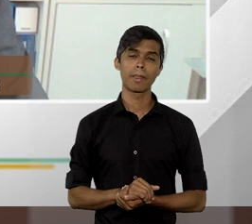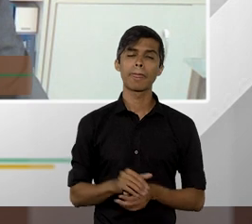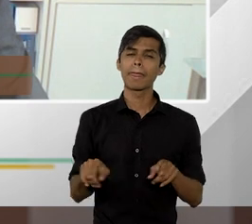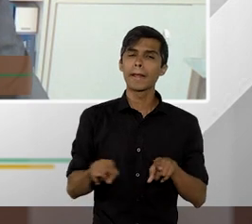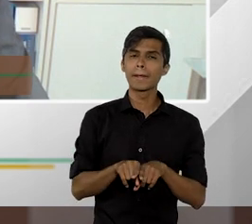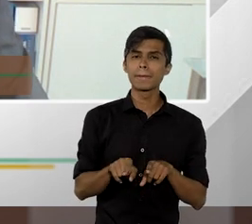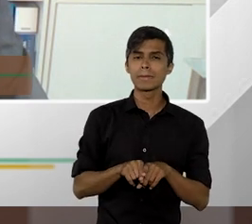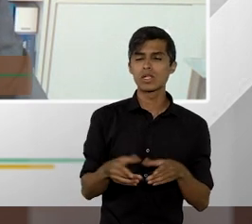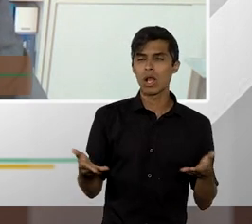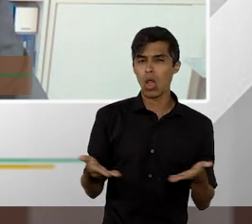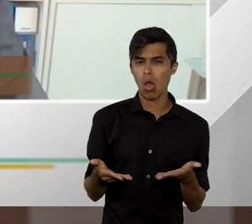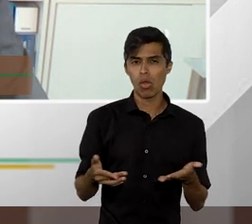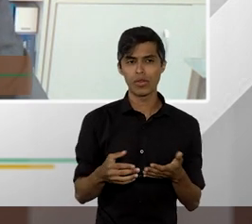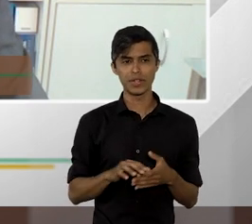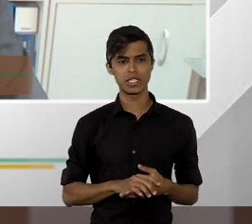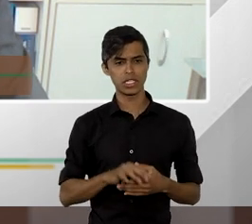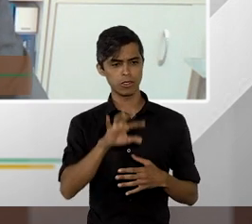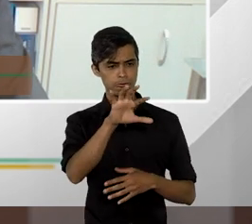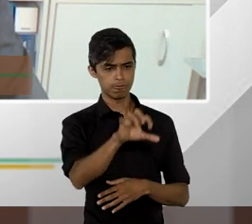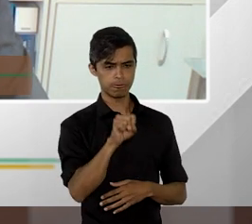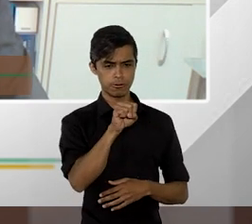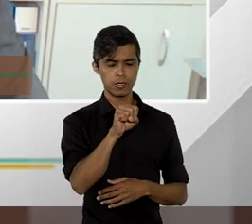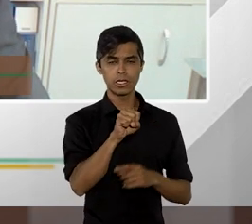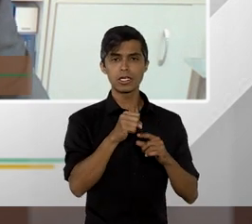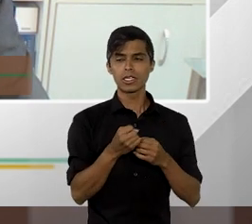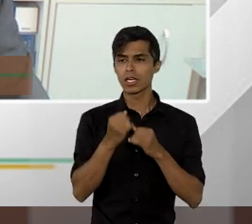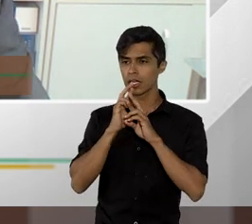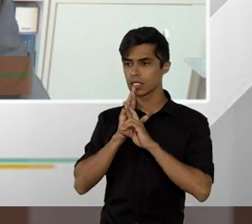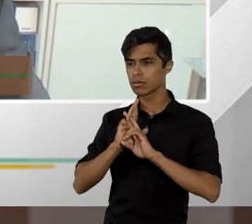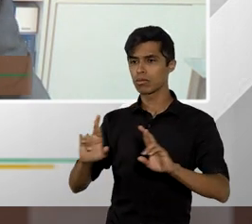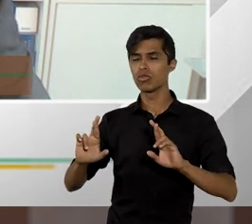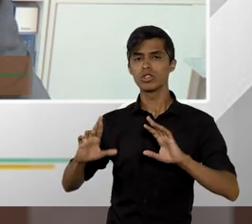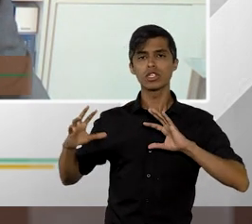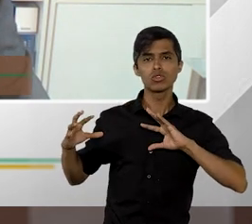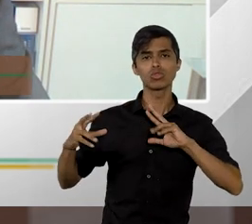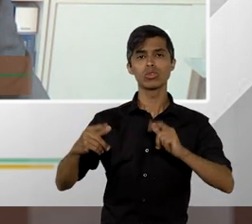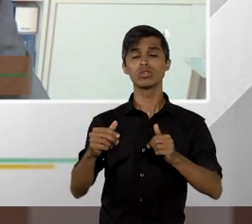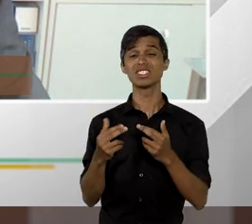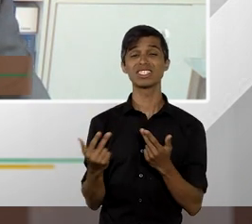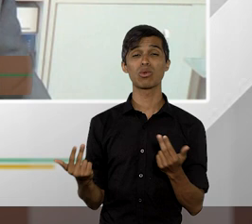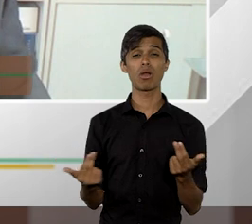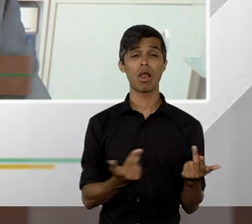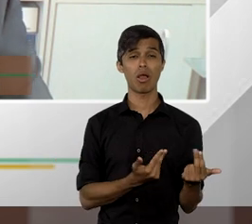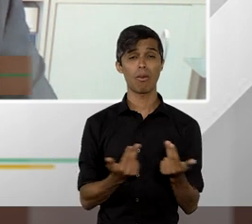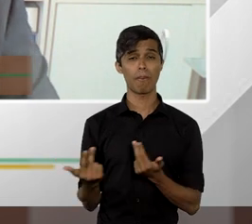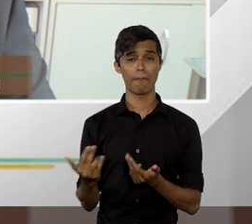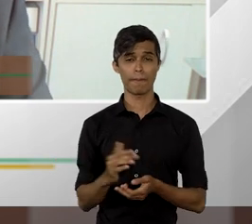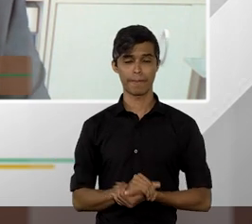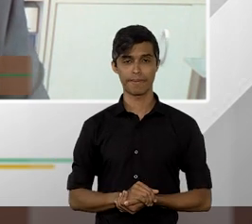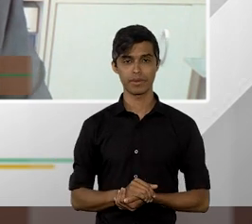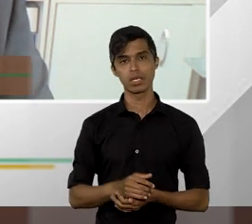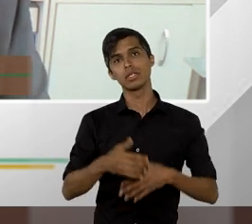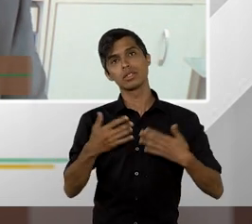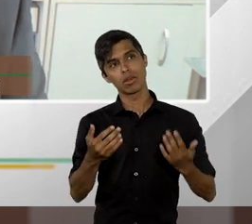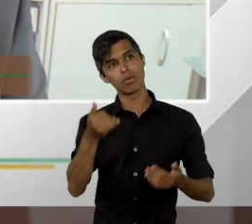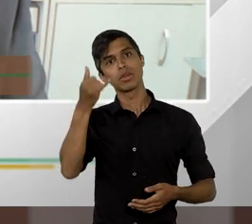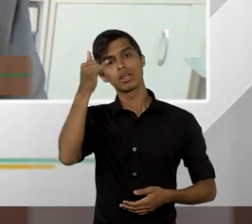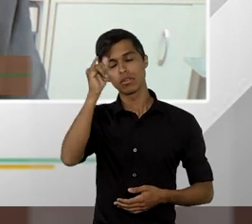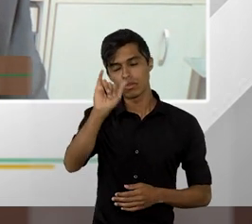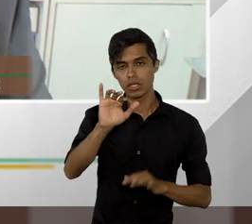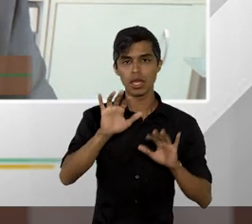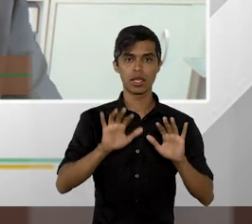instrumento para que ele efetivamente dê uma resposta uníssona à sociedade. E evitando, assim,